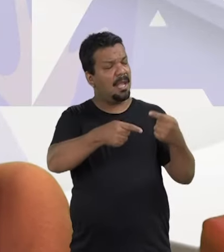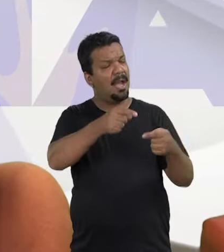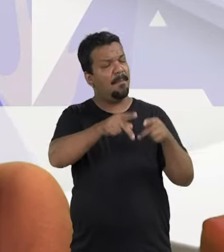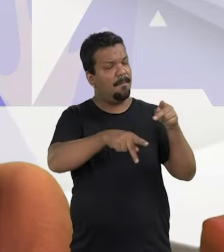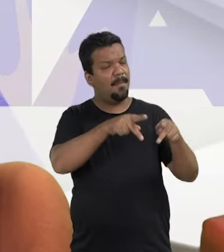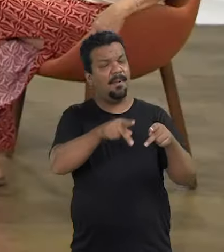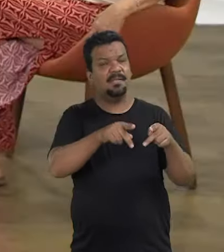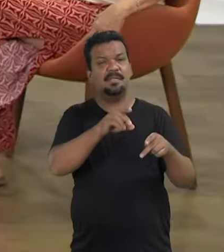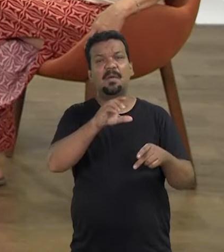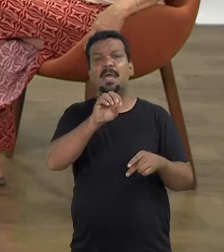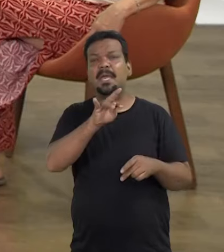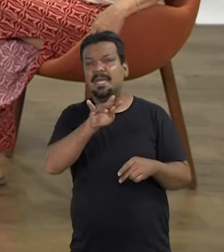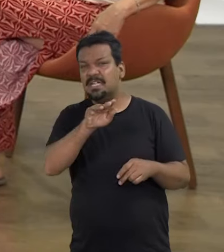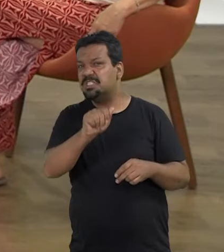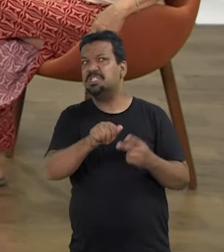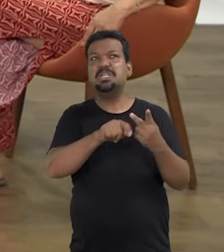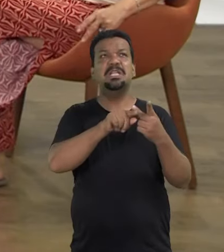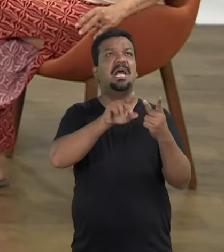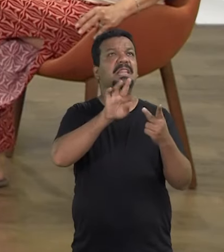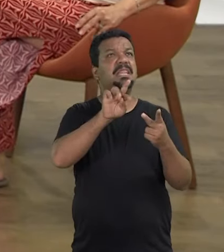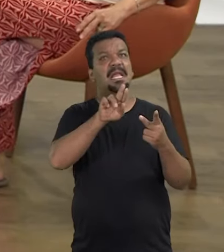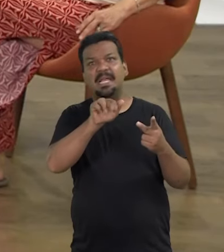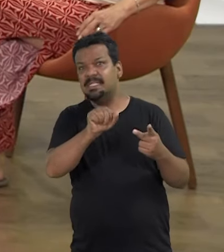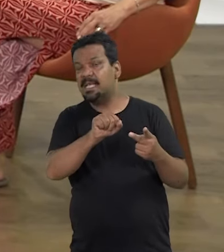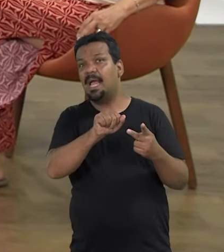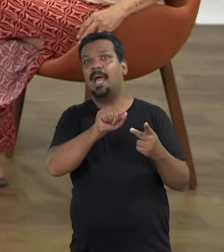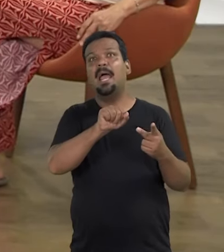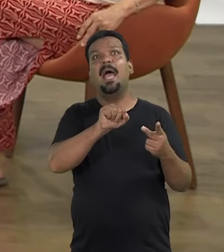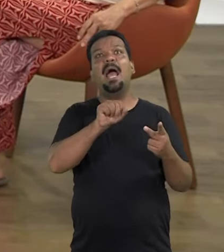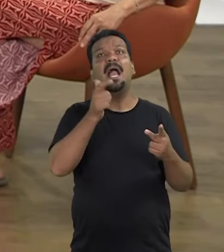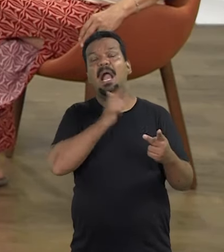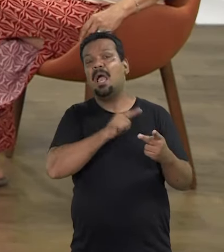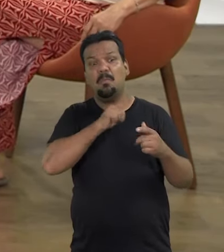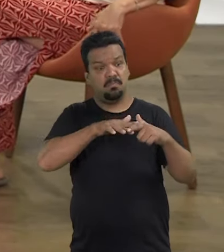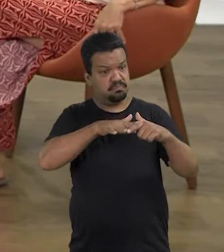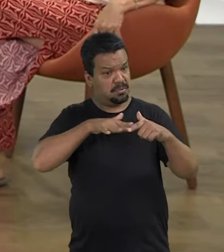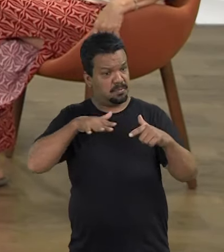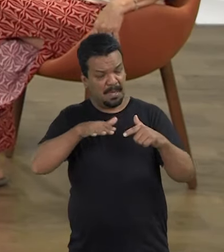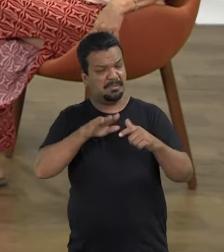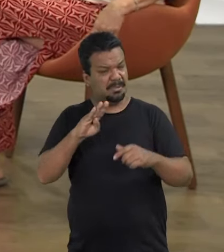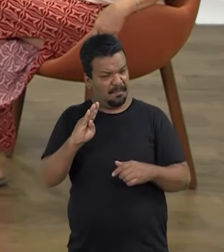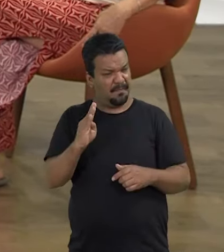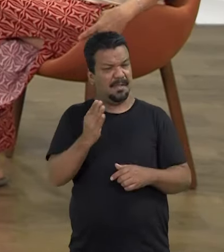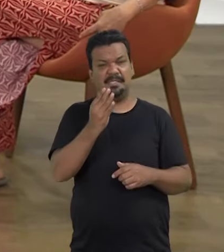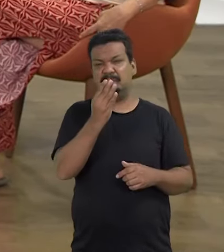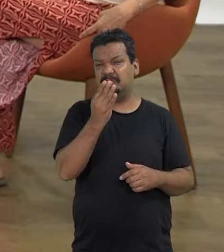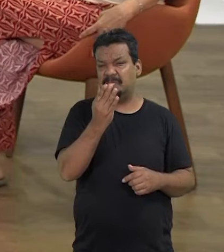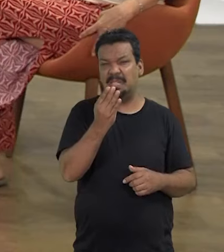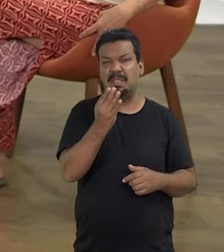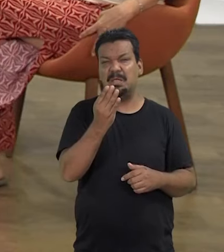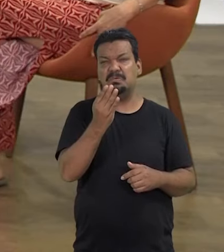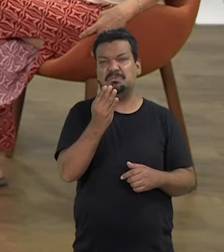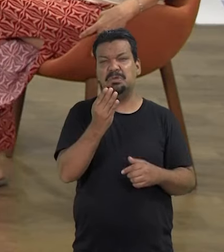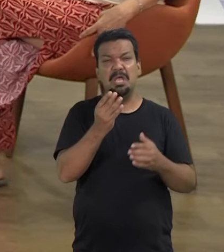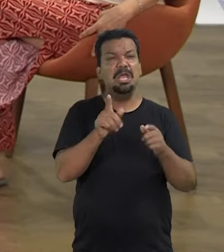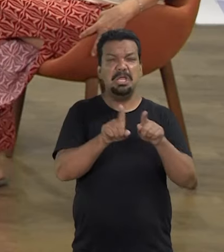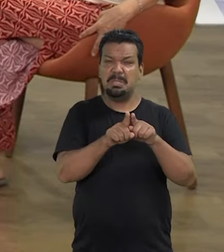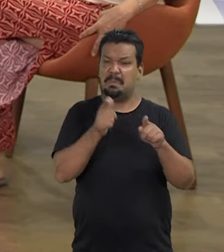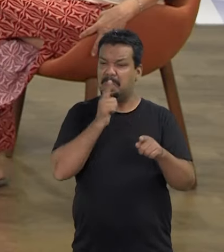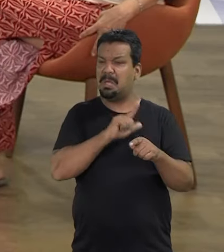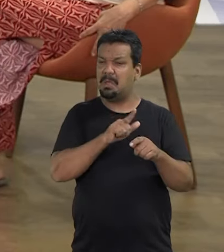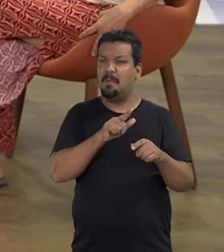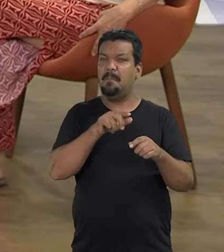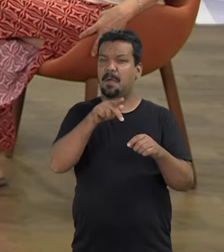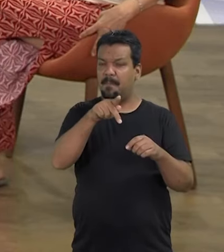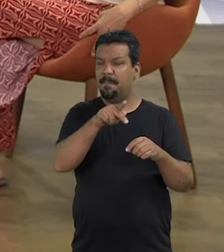com a população. Cristina Buarque, Tereza Leitão ganhou num cenário de fake news, de misoginia,